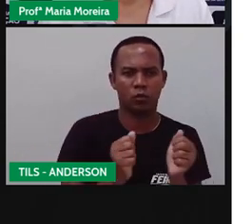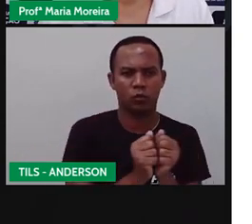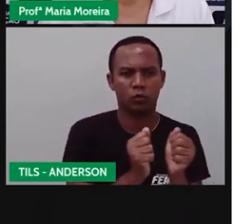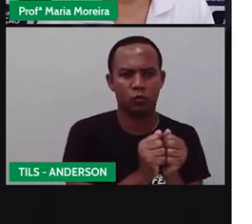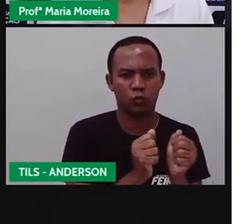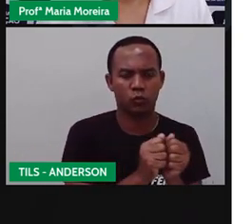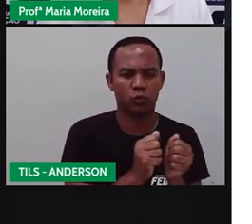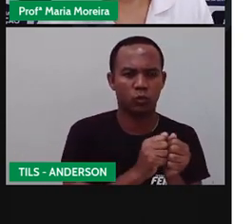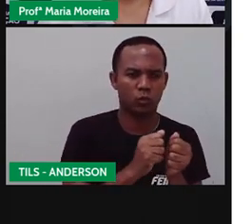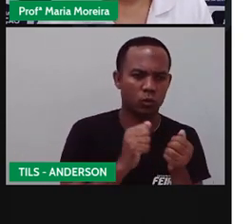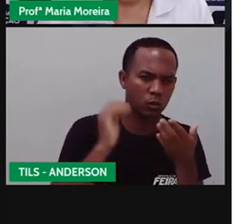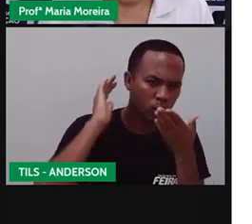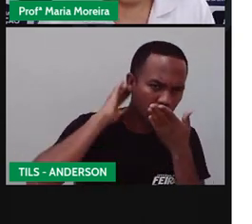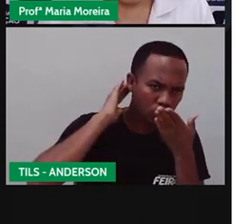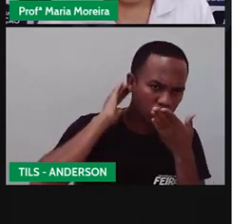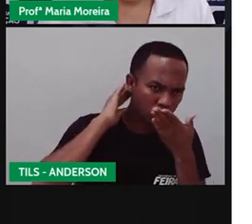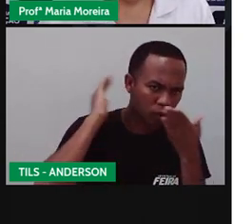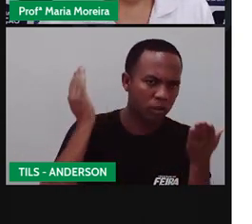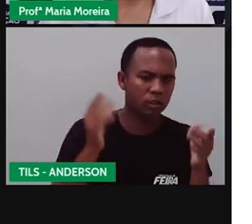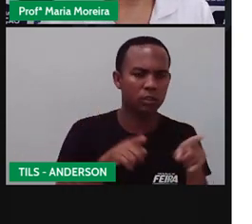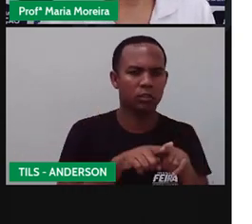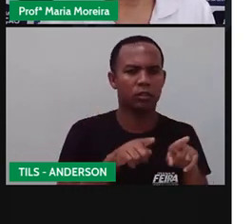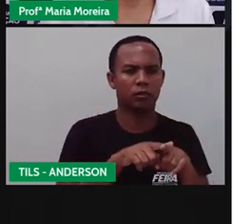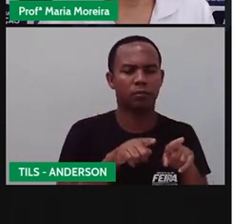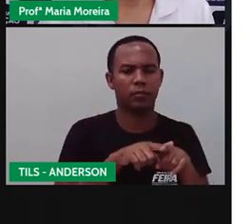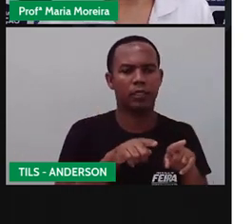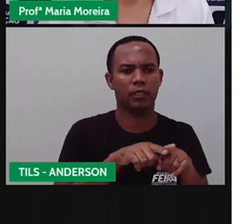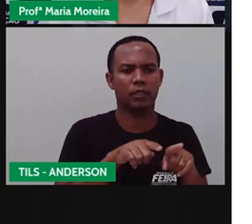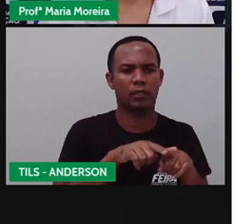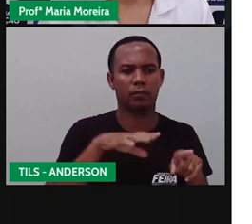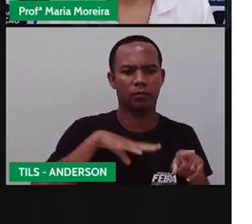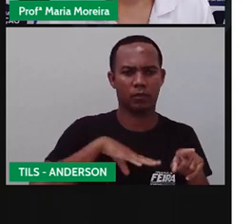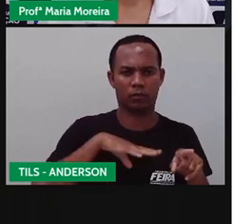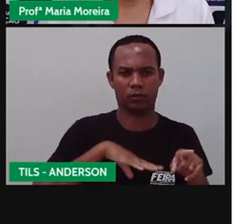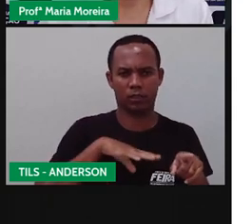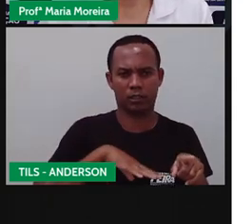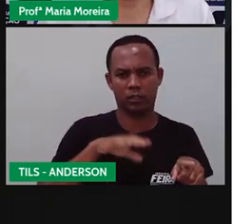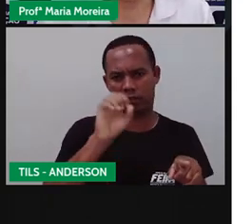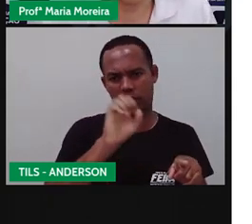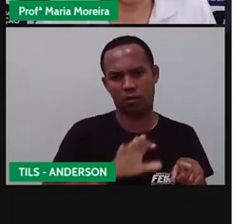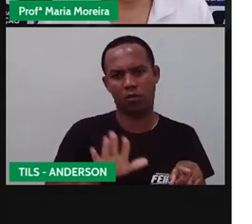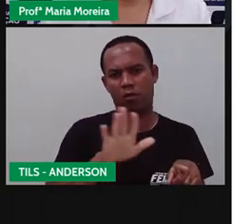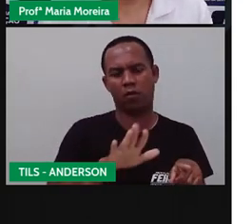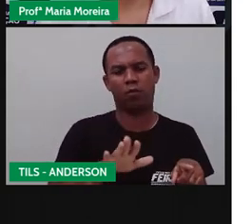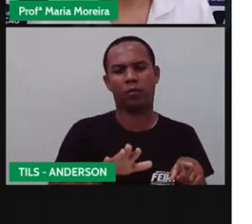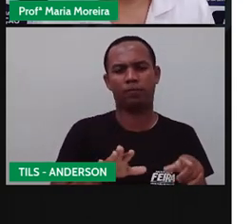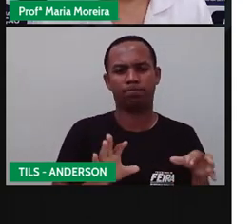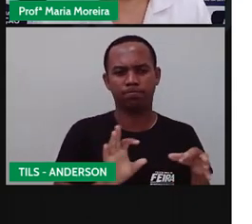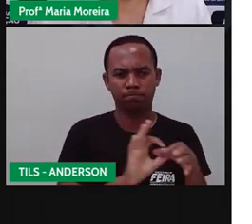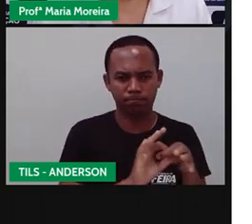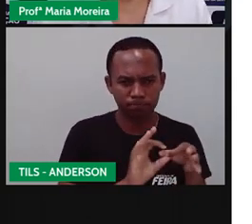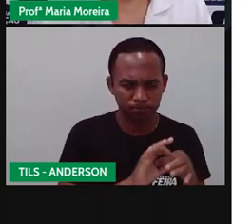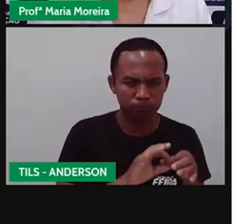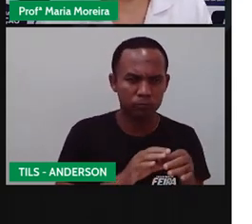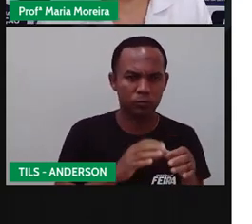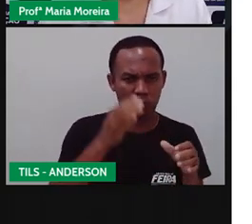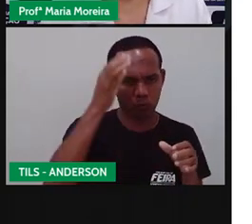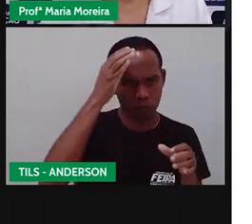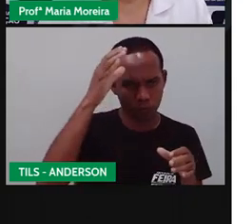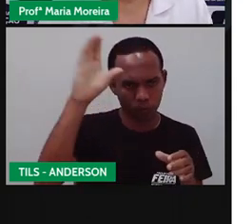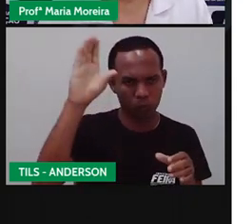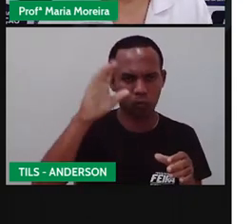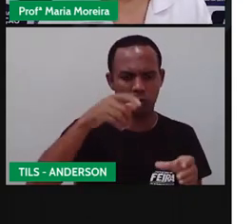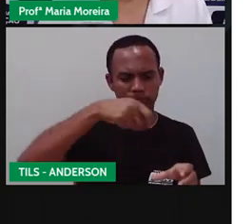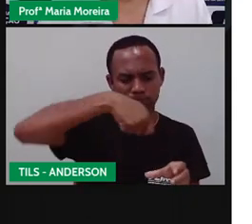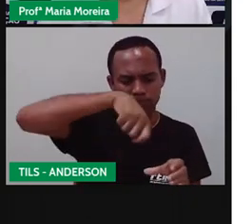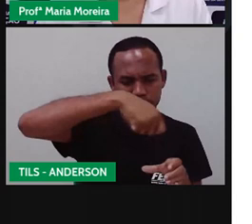e quem? Os europeus. Então, a Proja falou o quê aqui? Dessa junção, né, dessas culturas. Então, o A